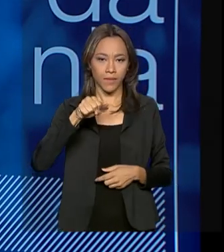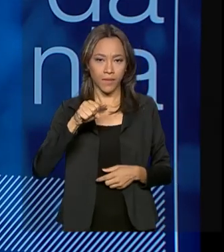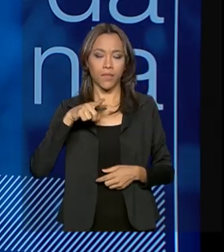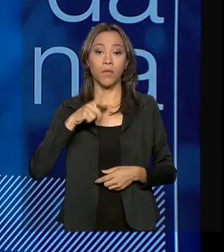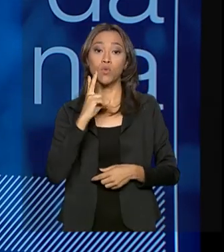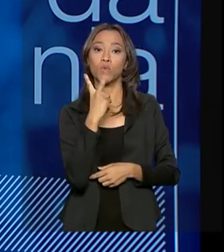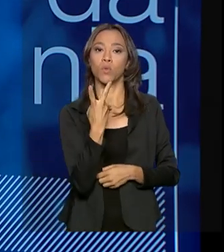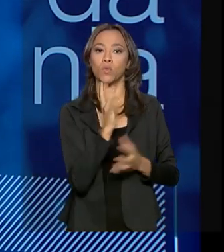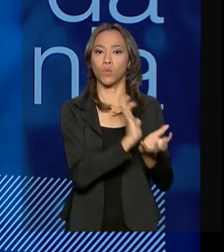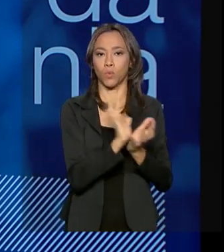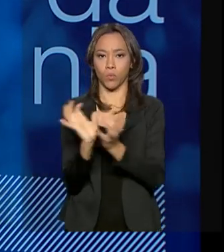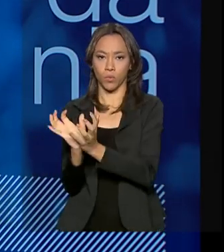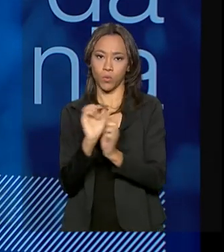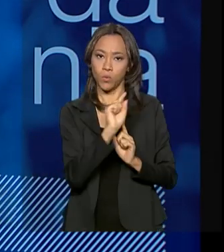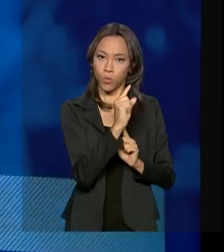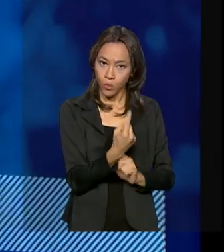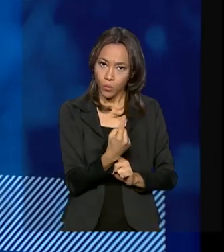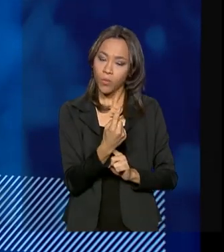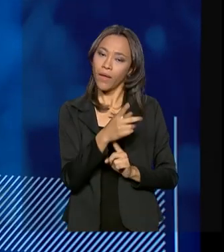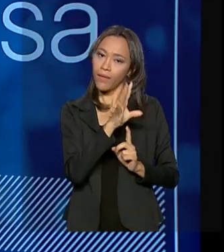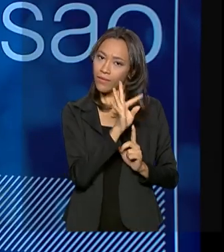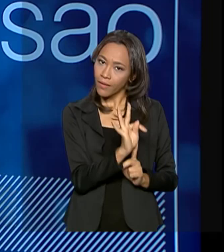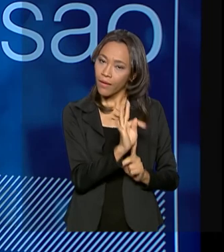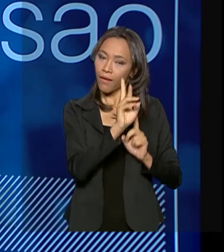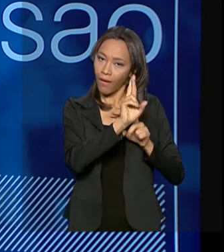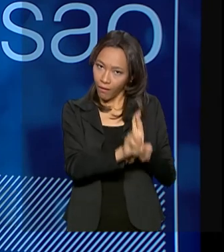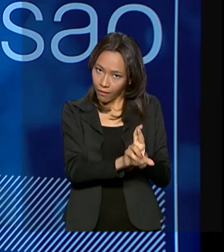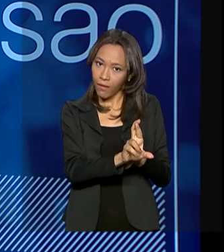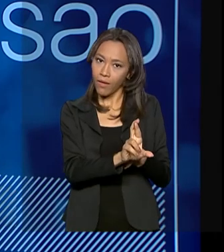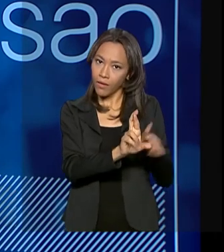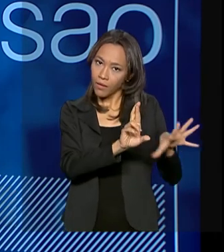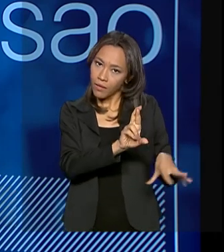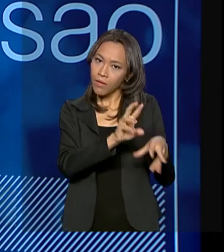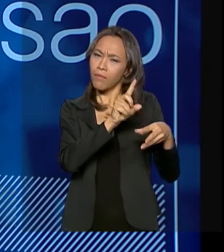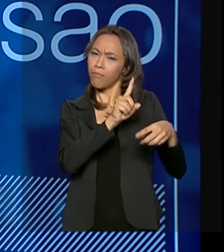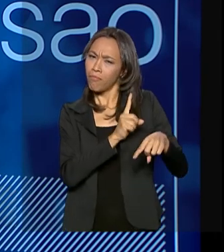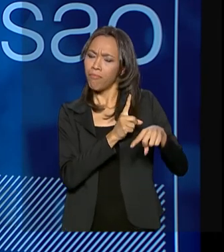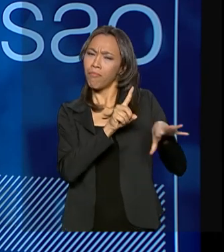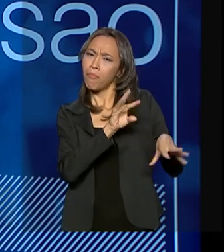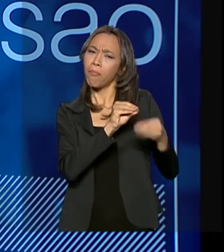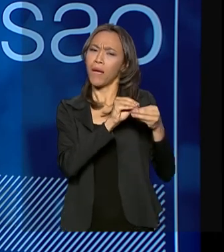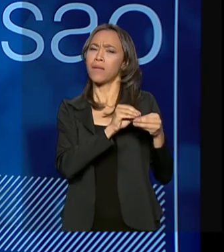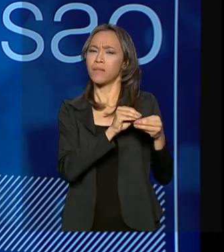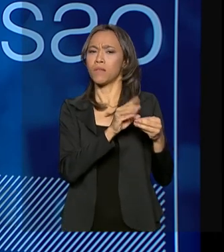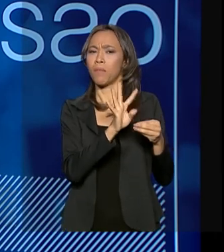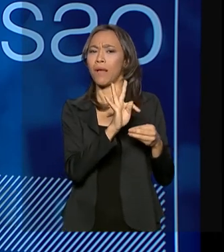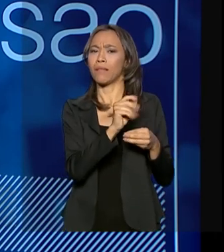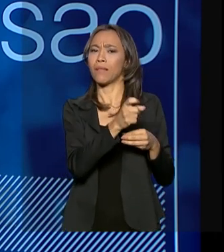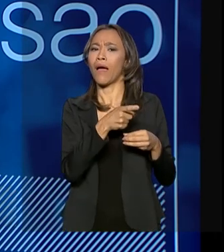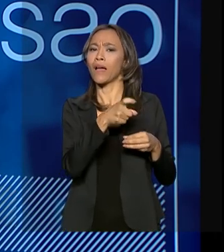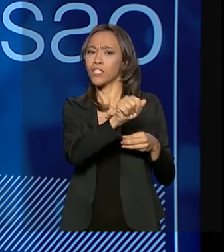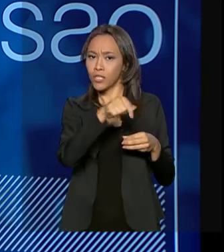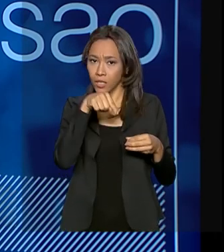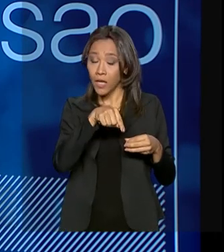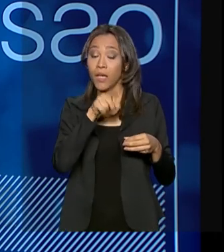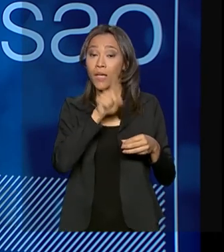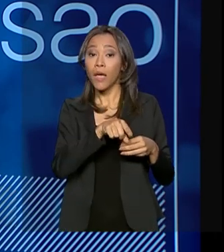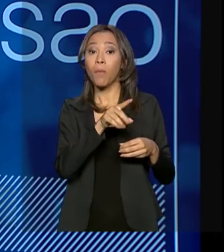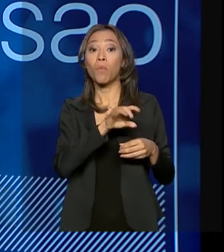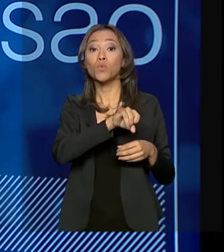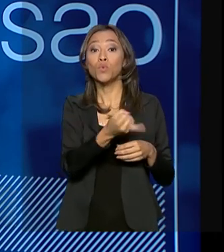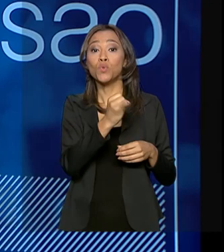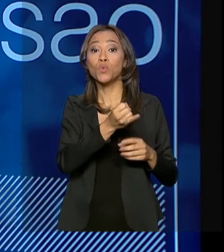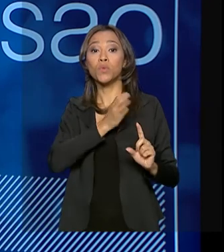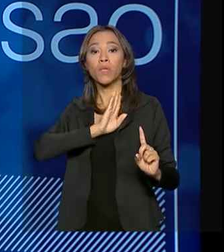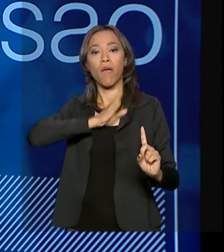grupos, um chamado TR mais alguma taxa fixa. O que é TR? Taxa referencial de juros.